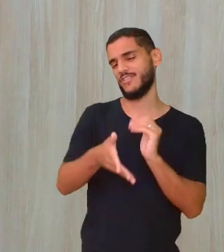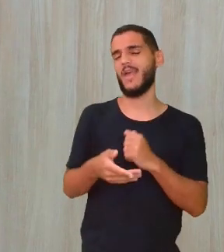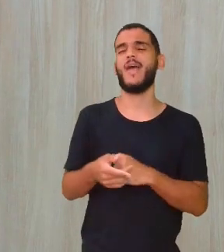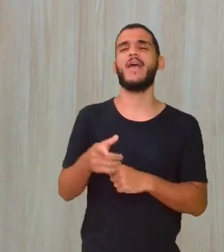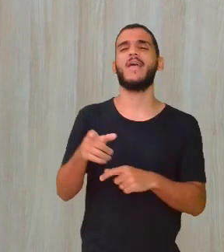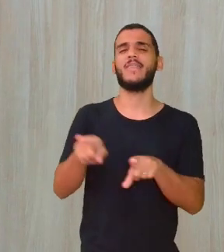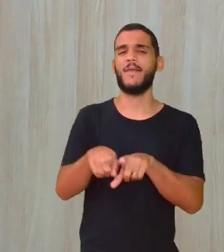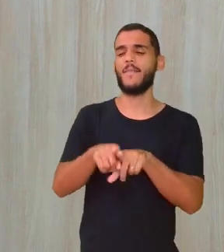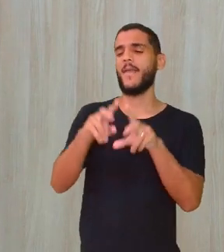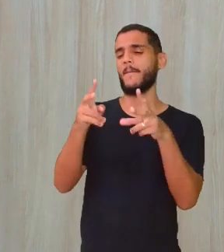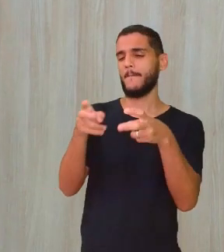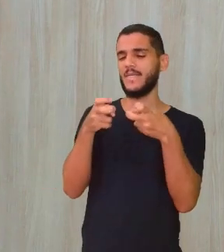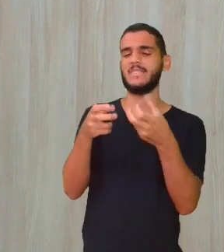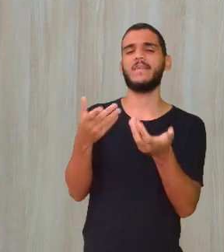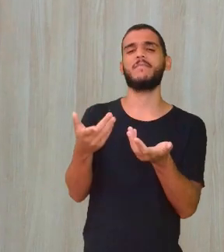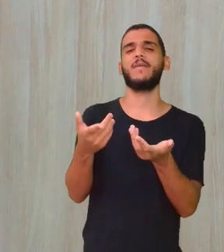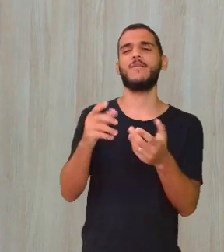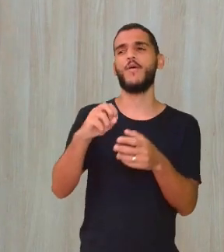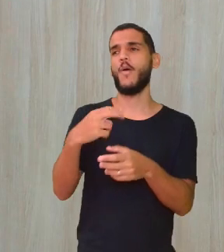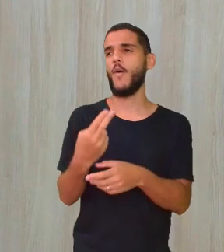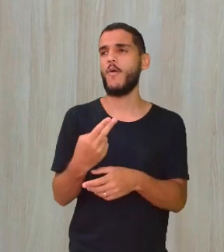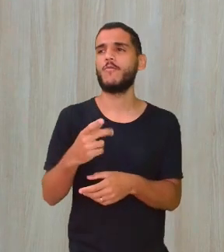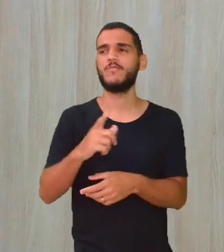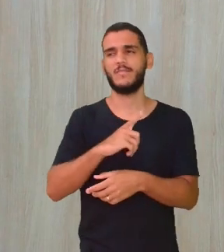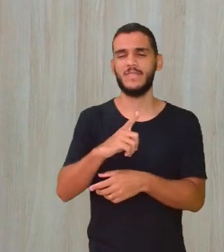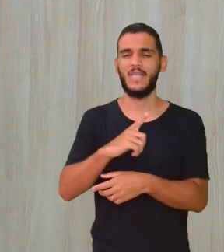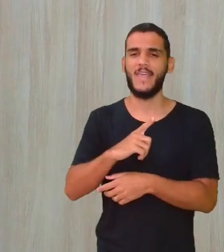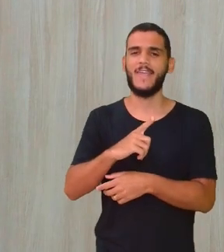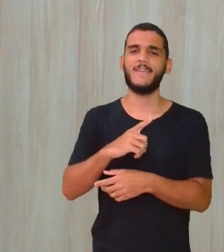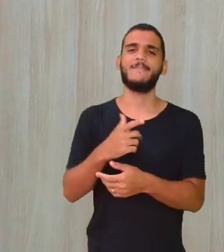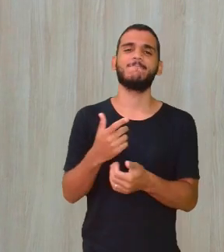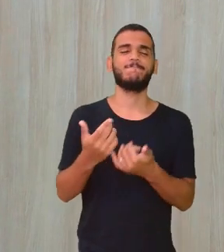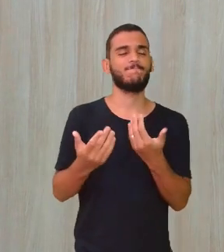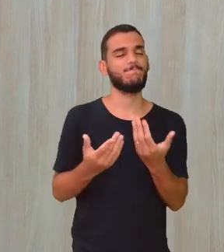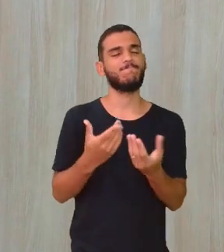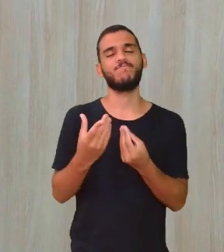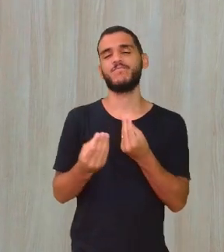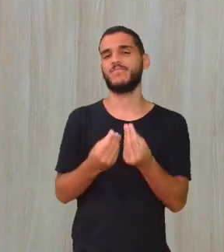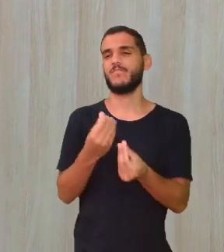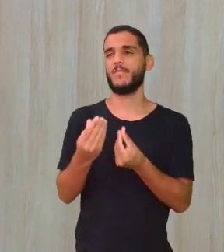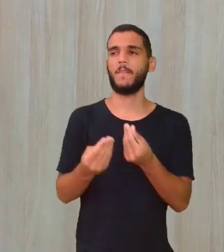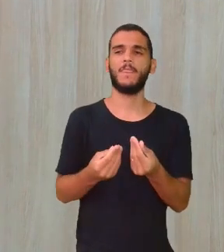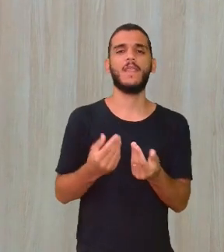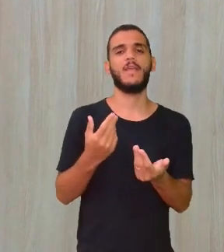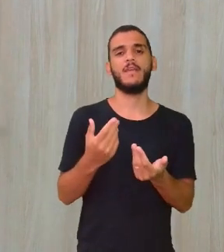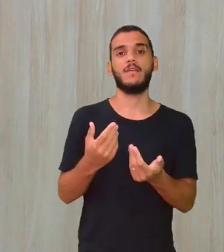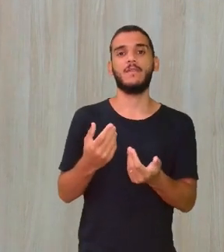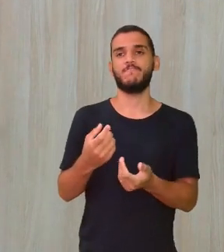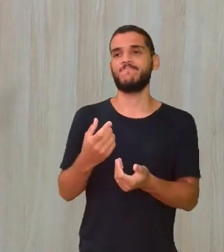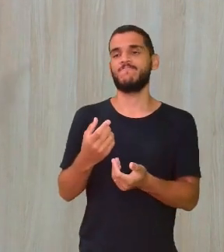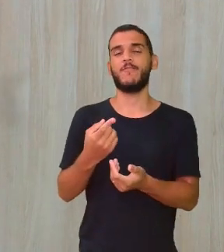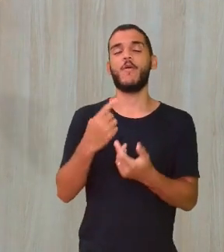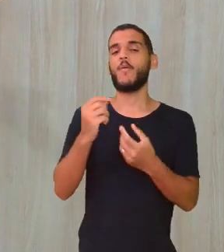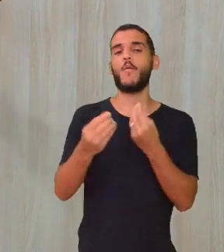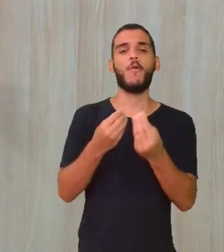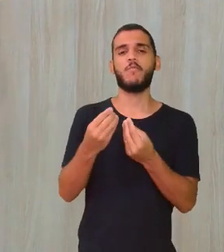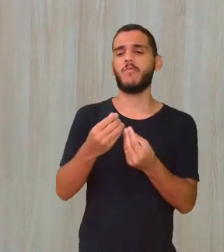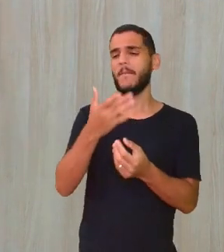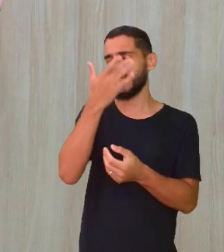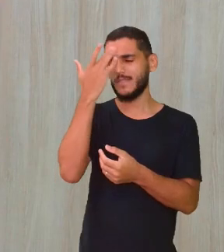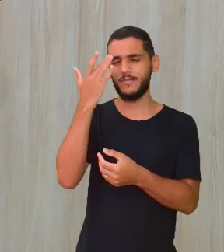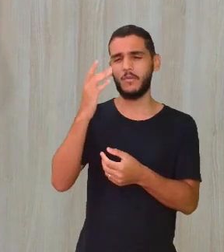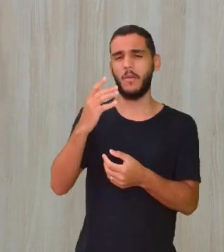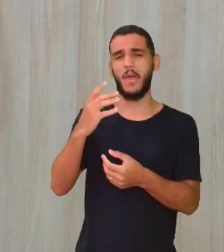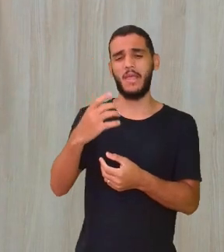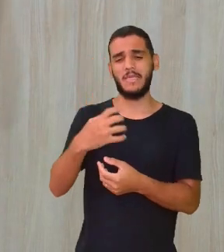realizado aí alguma... já deve ter, né, tido uma reação assim. É normal, é